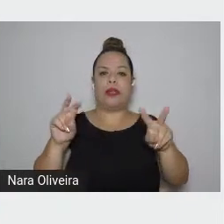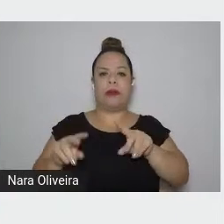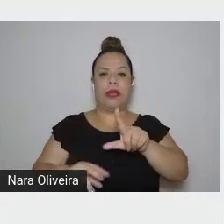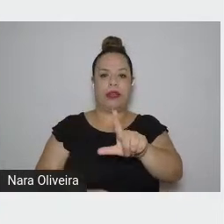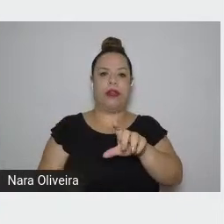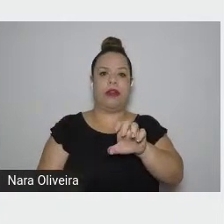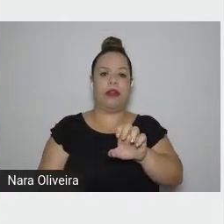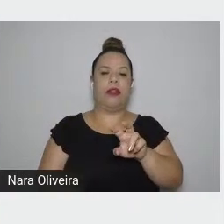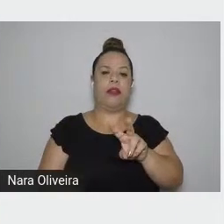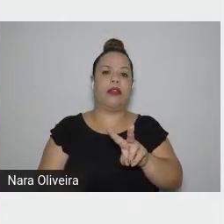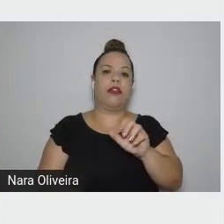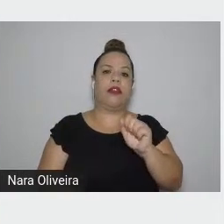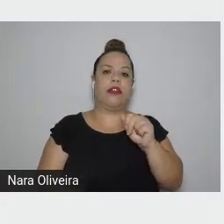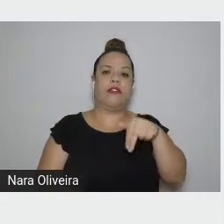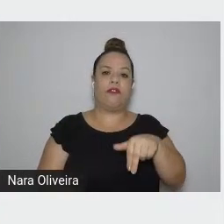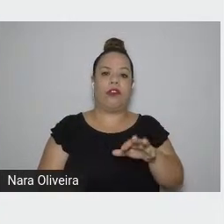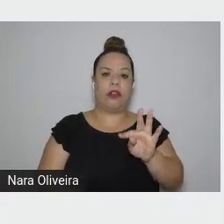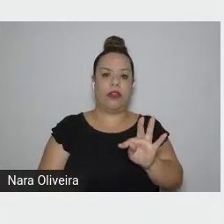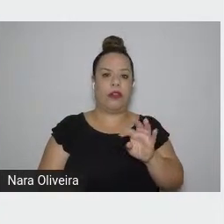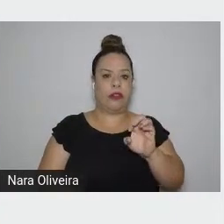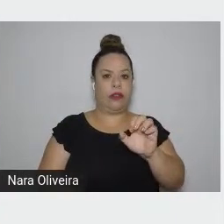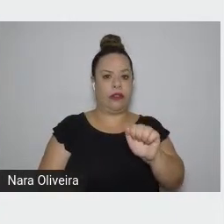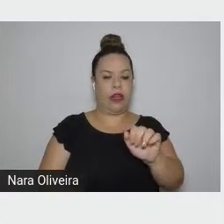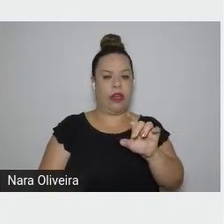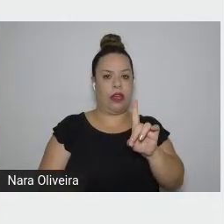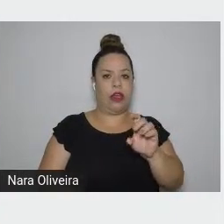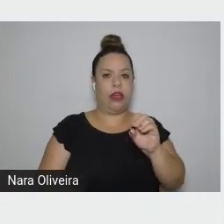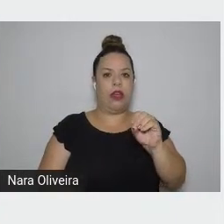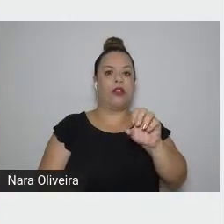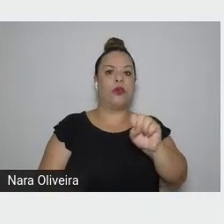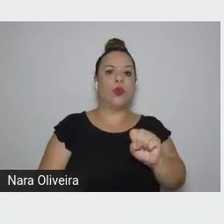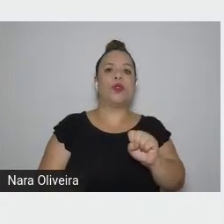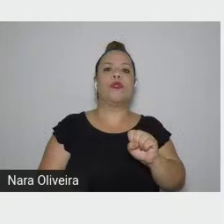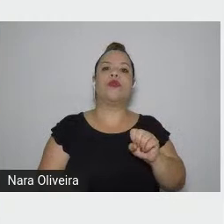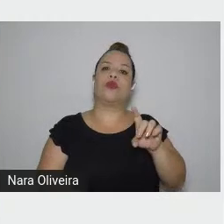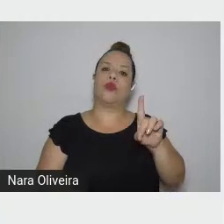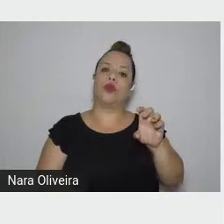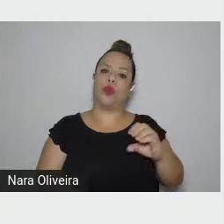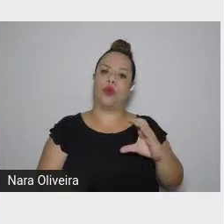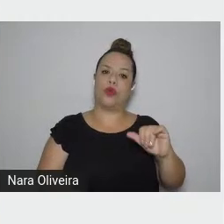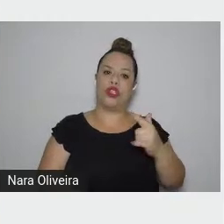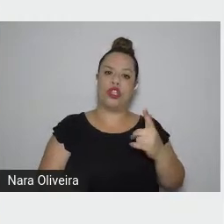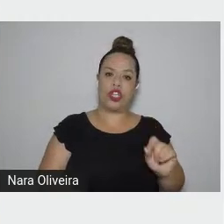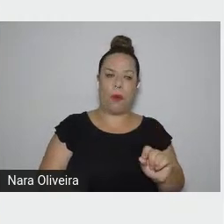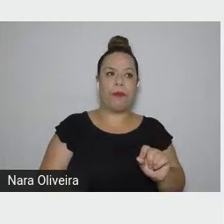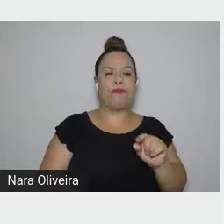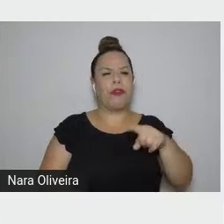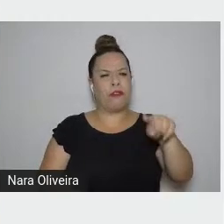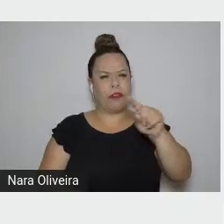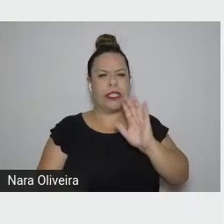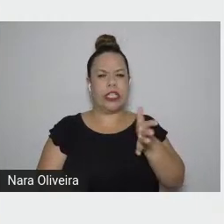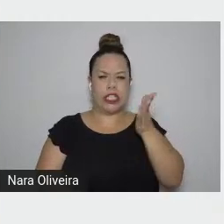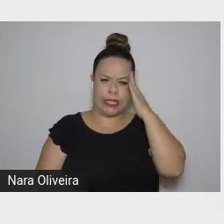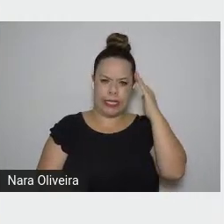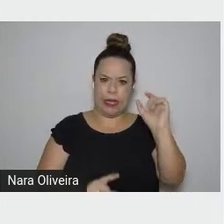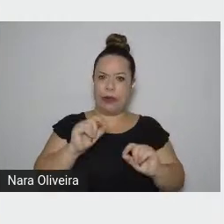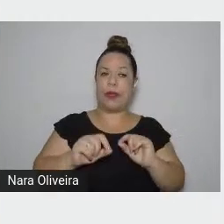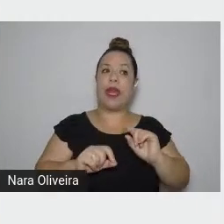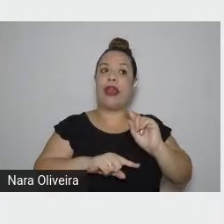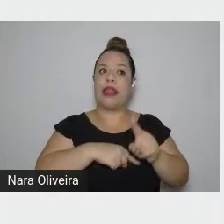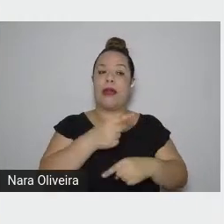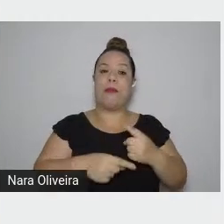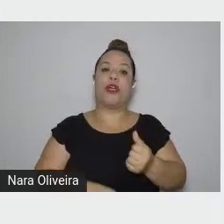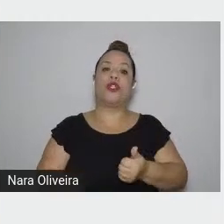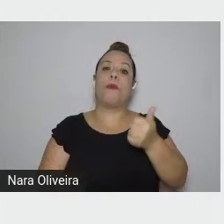Como também muitos de vocês sabem, depois de um primeiro romance, em 1947,